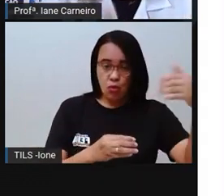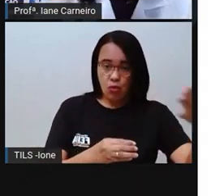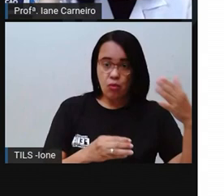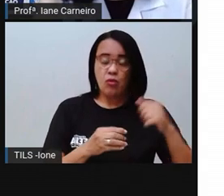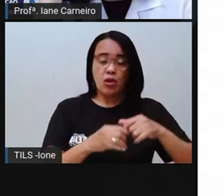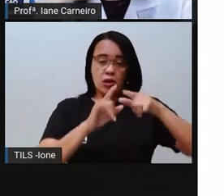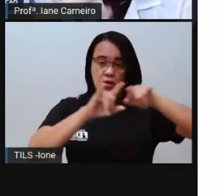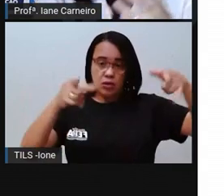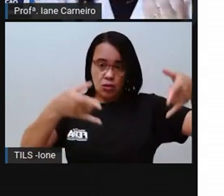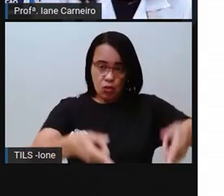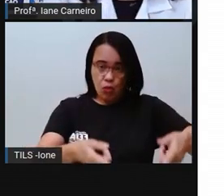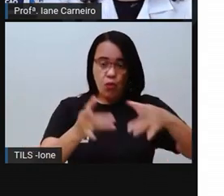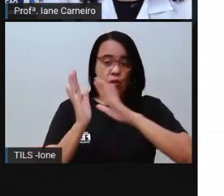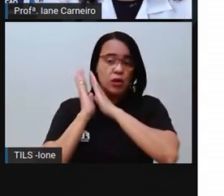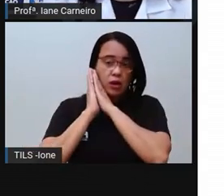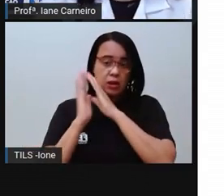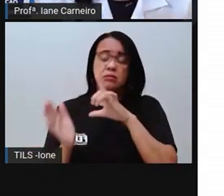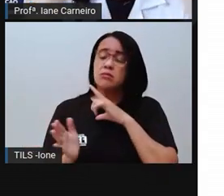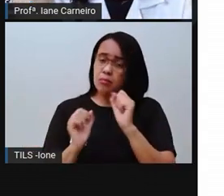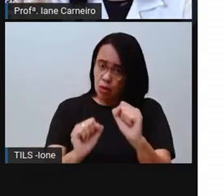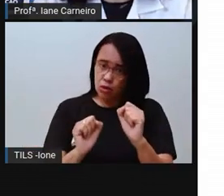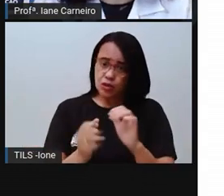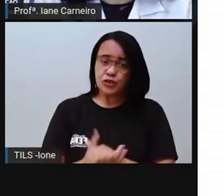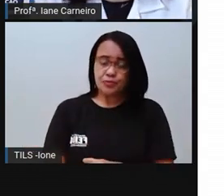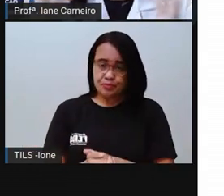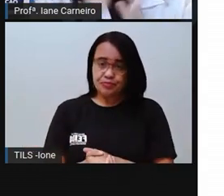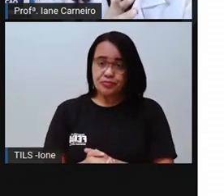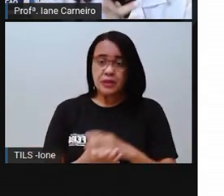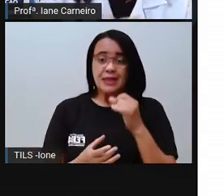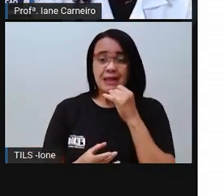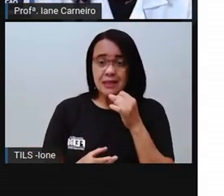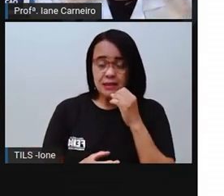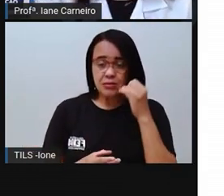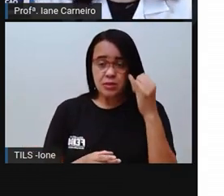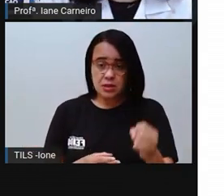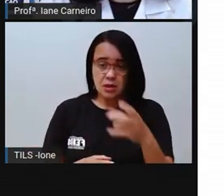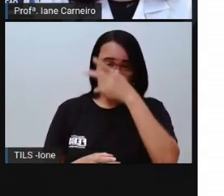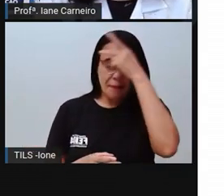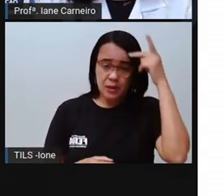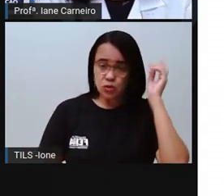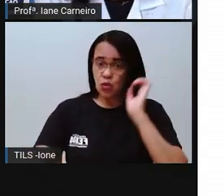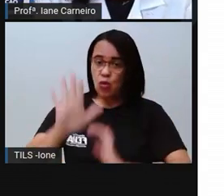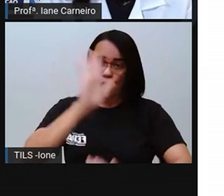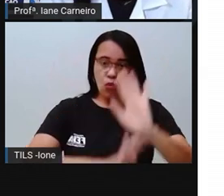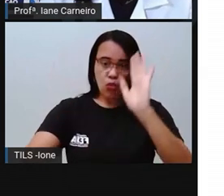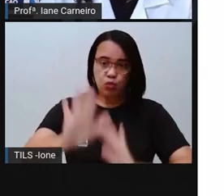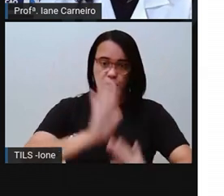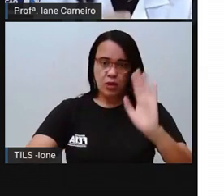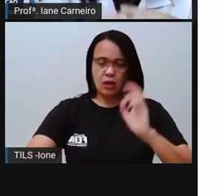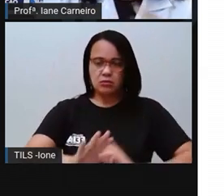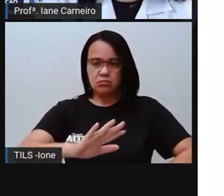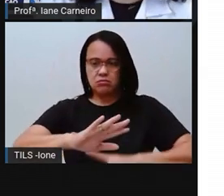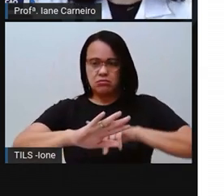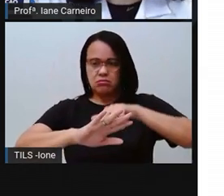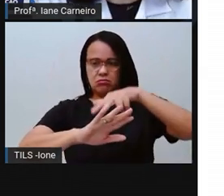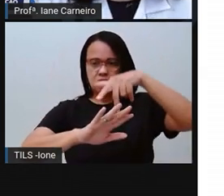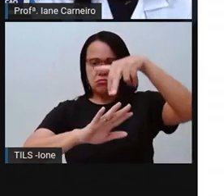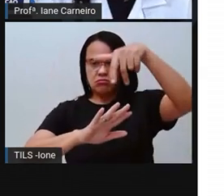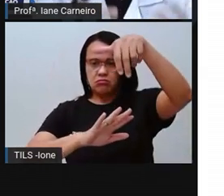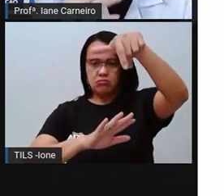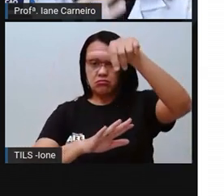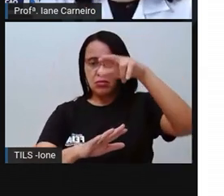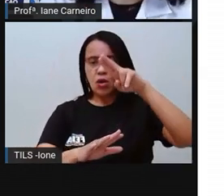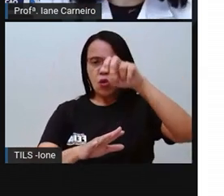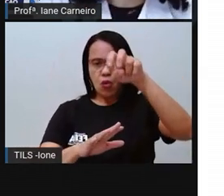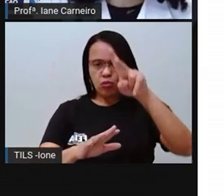cuidado ao subir e ao descer da escada, ela pode, né? Pode provocar um acidente. Se tiver algum objeto,